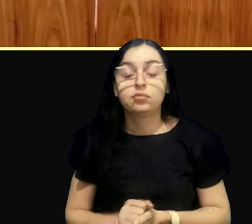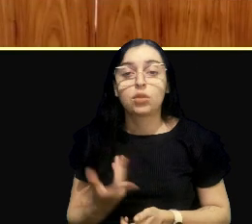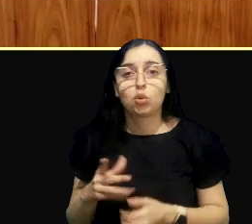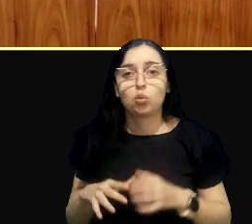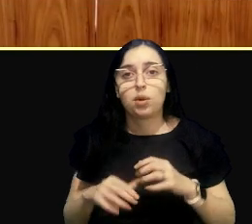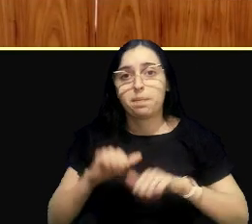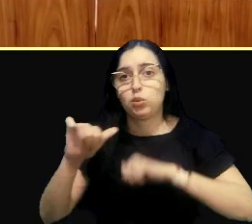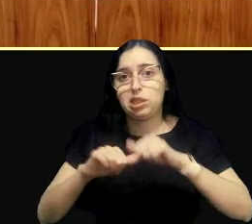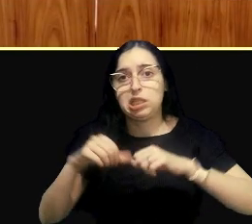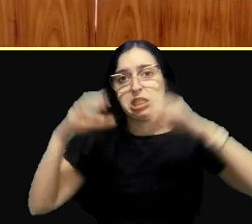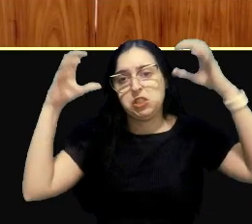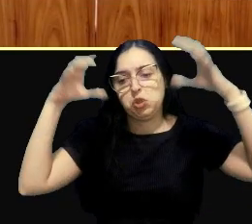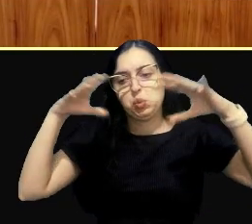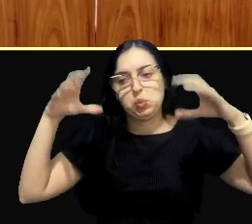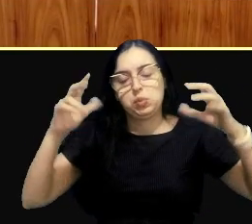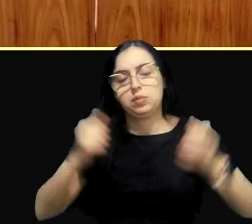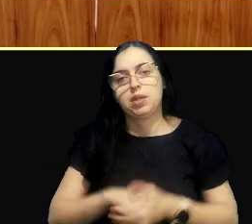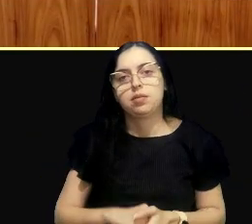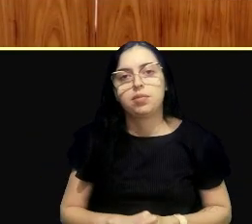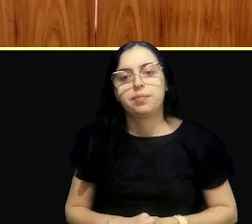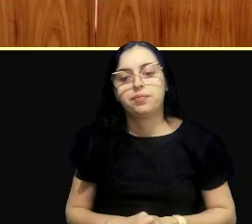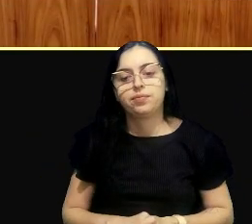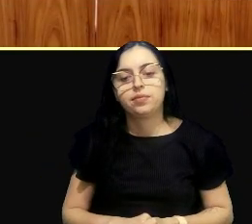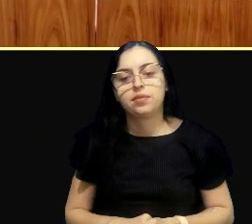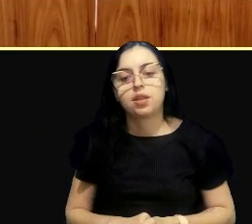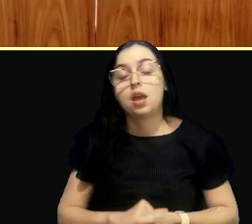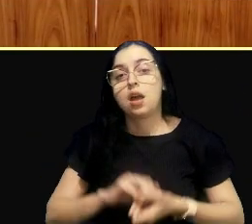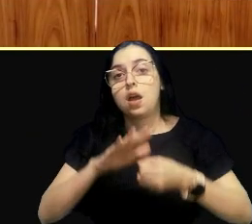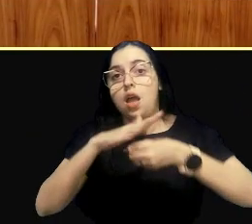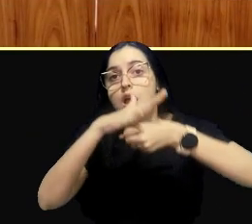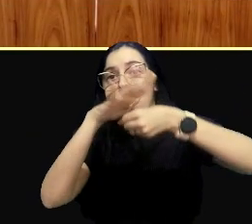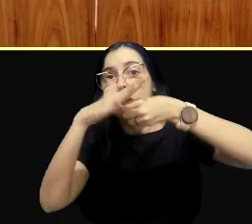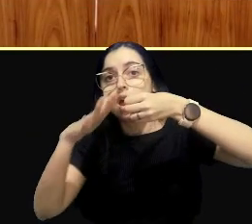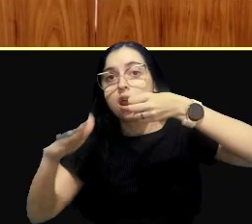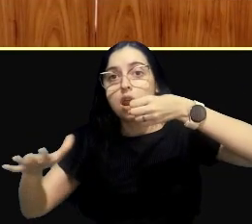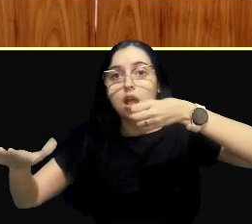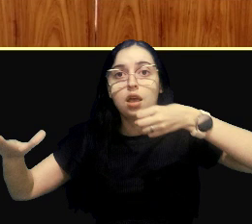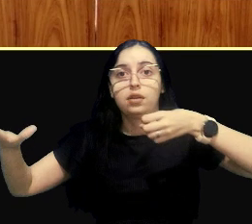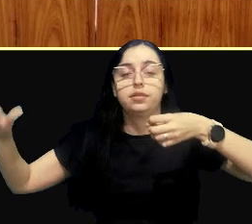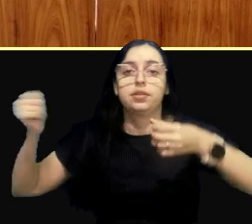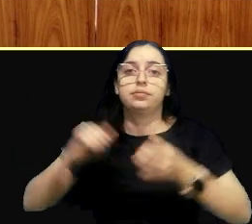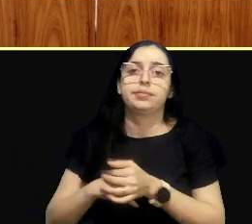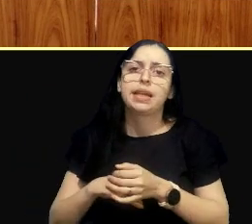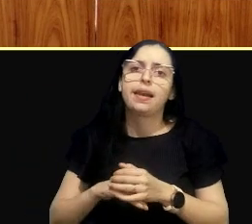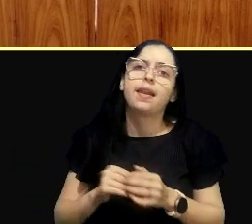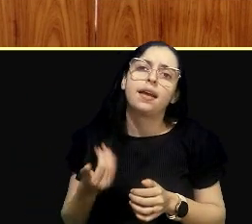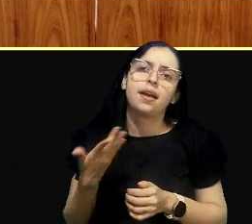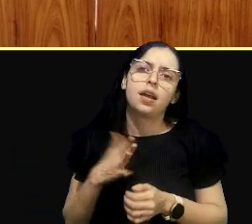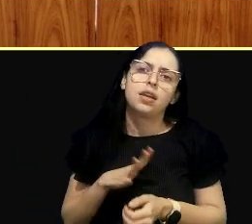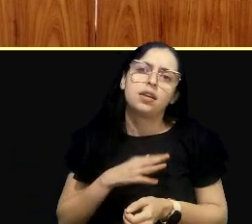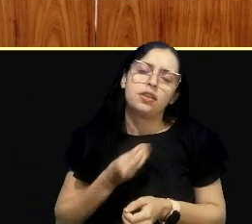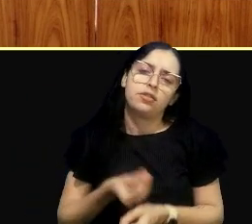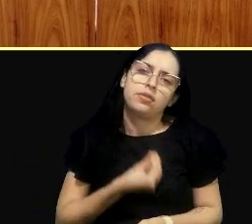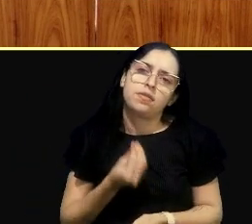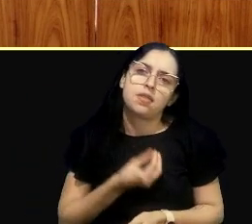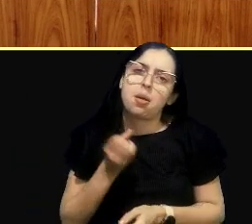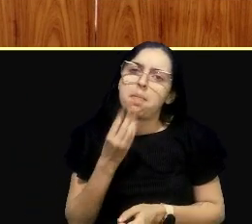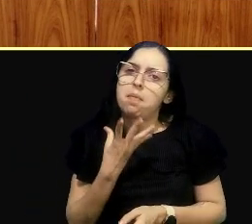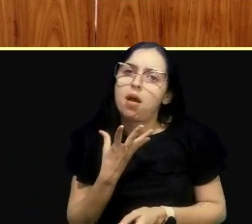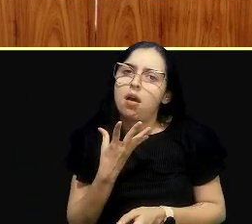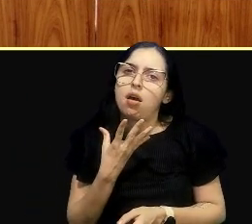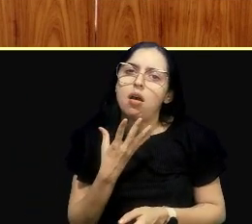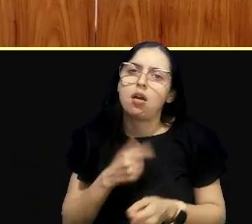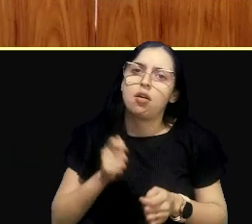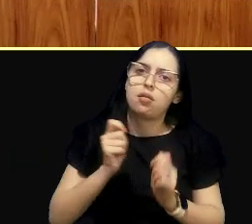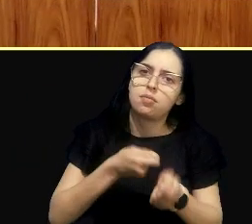climáticas. E aí ocorre a enchente, e aquele ribeirinho lá que estava acostumado a viver normalmente, a pescar,